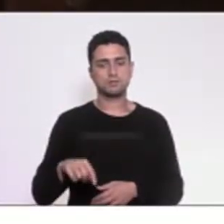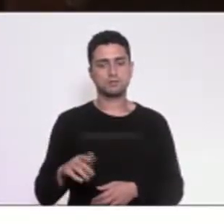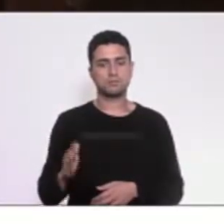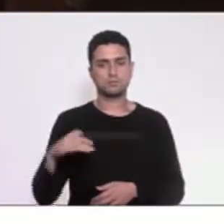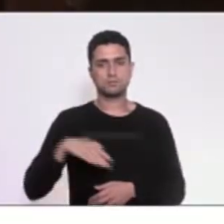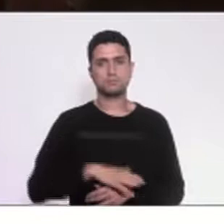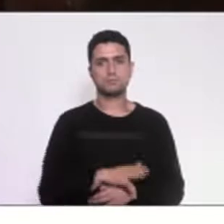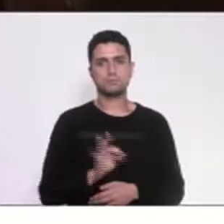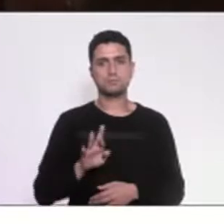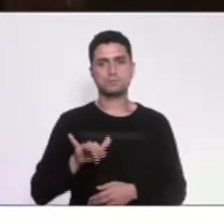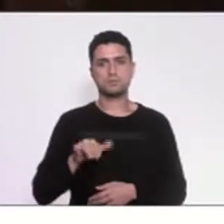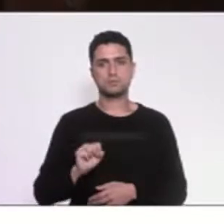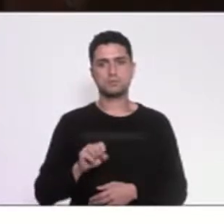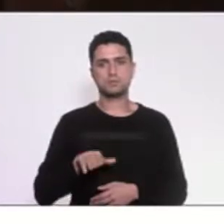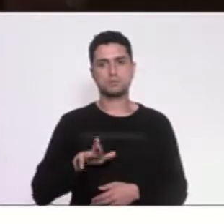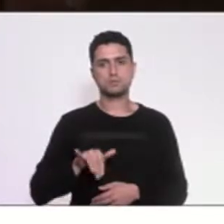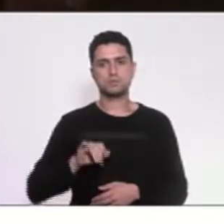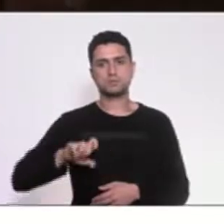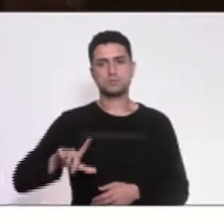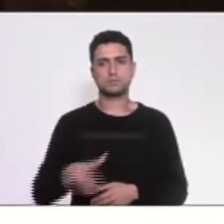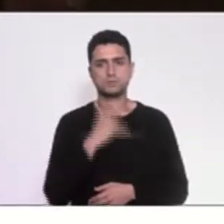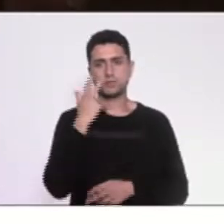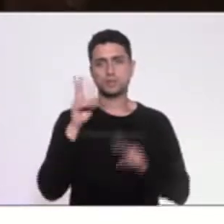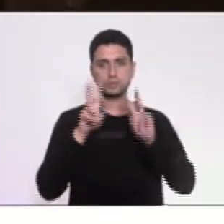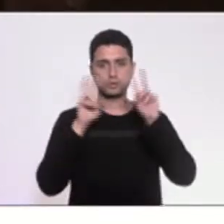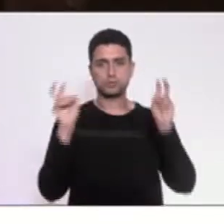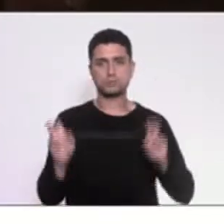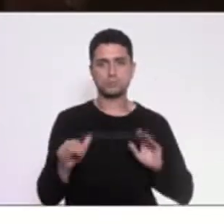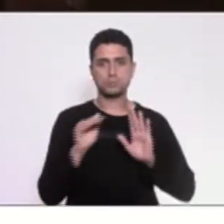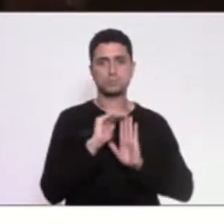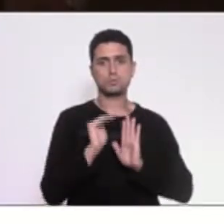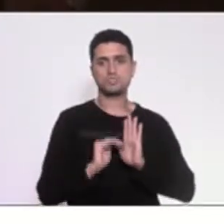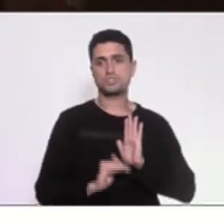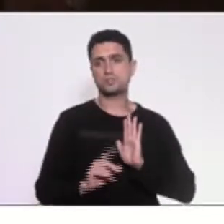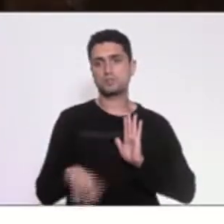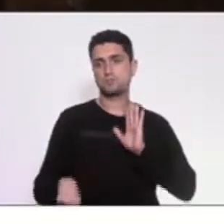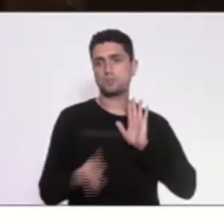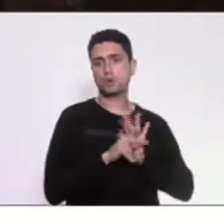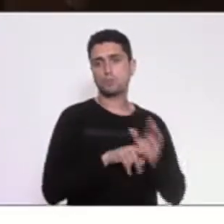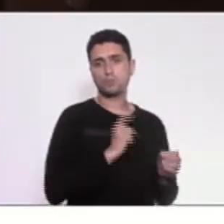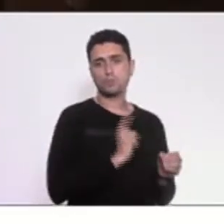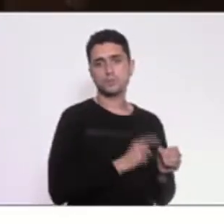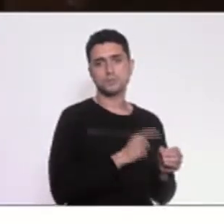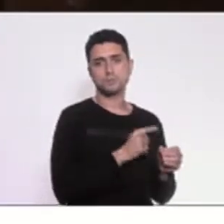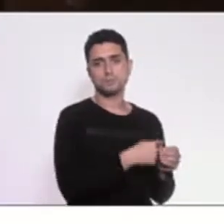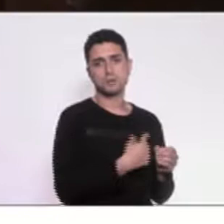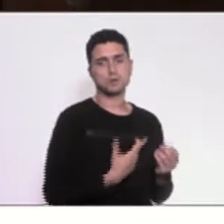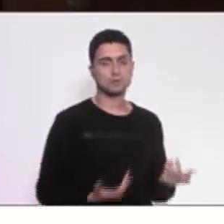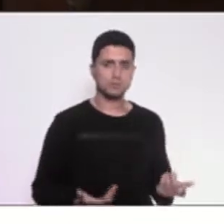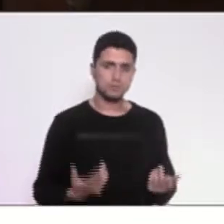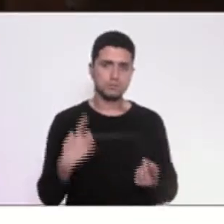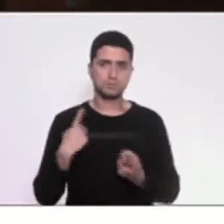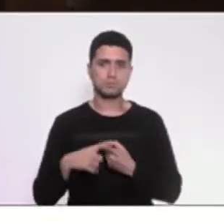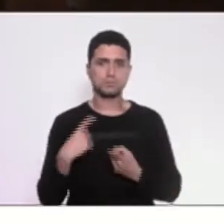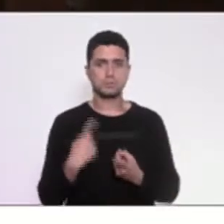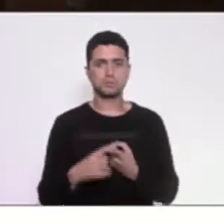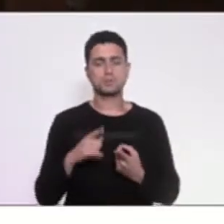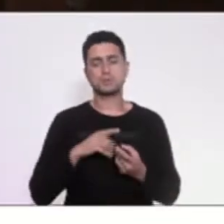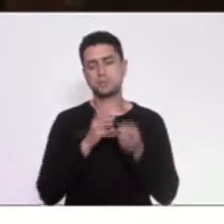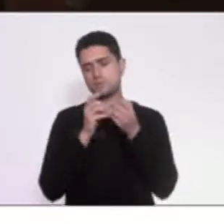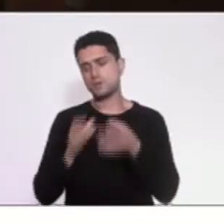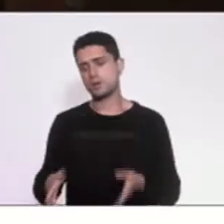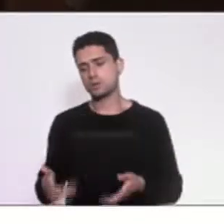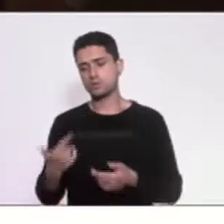e trata esse projeto como se fosse um projeto meramente municipal, quando ele impacta vários outros